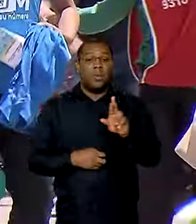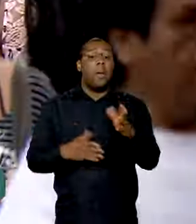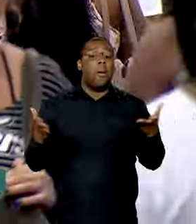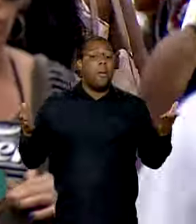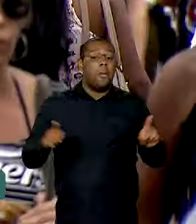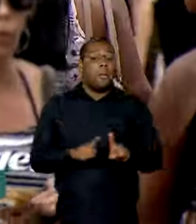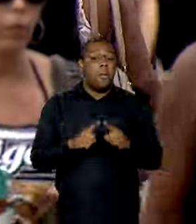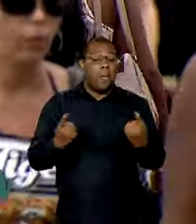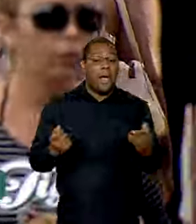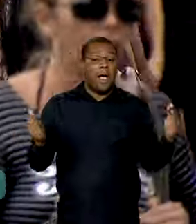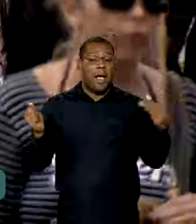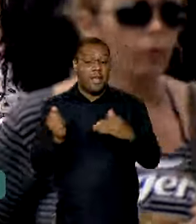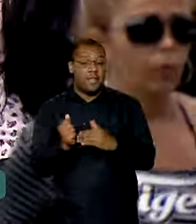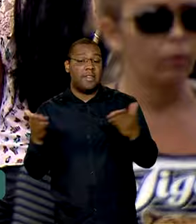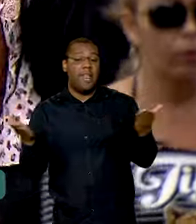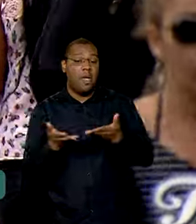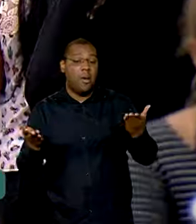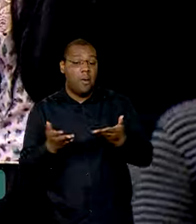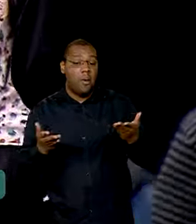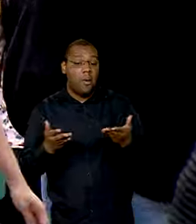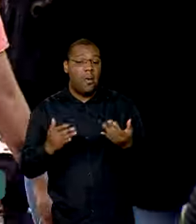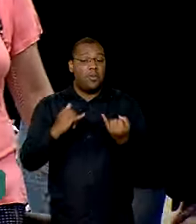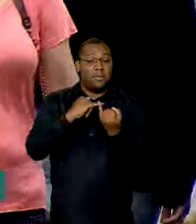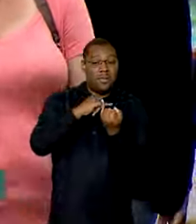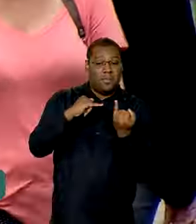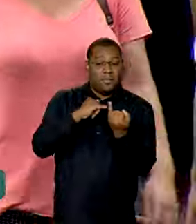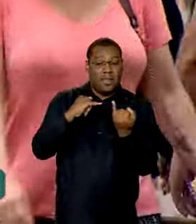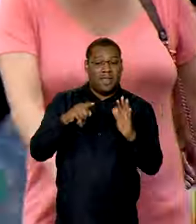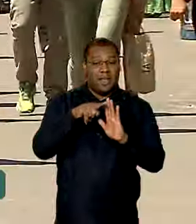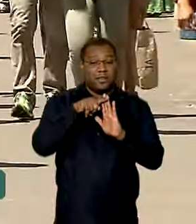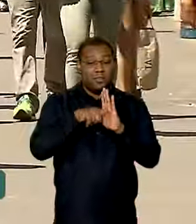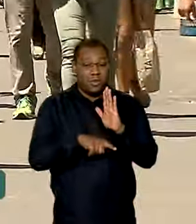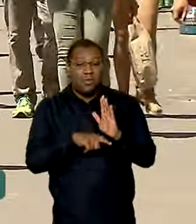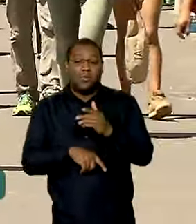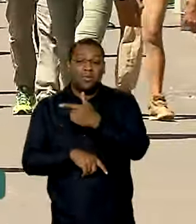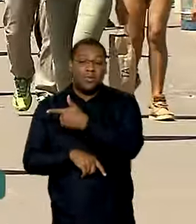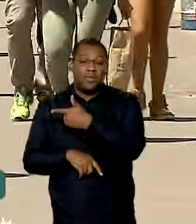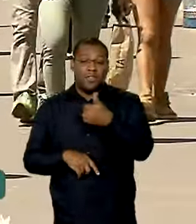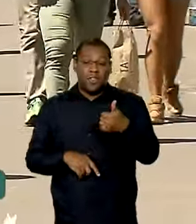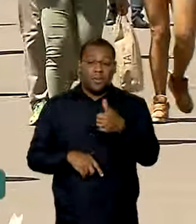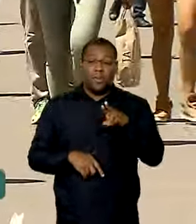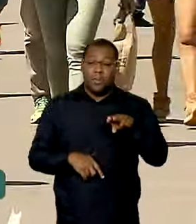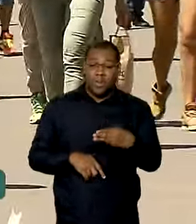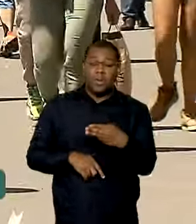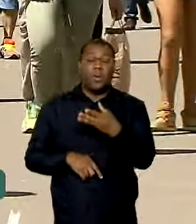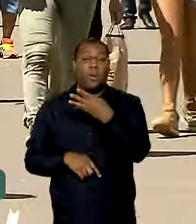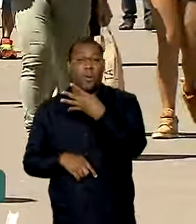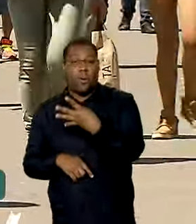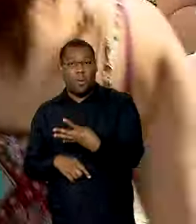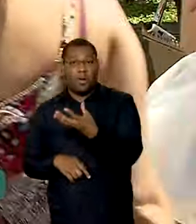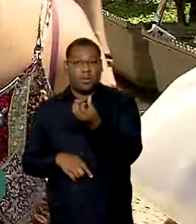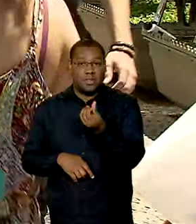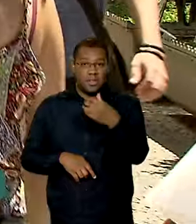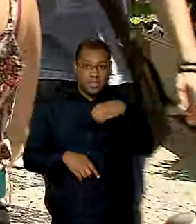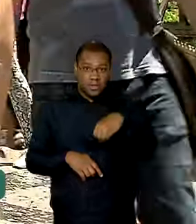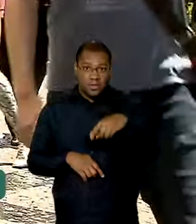agora recebeu menos da metade. 21.469